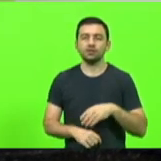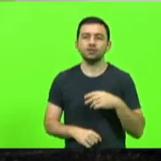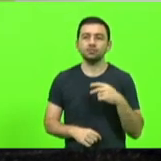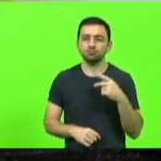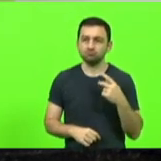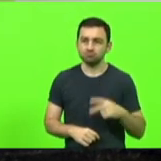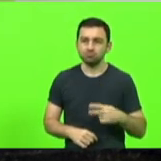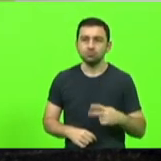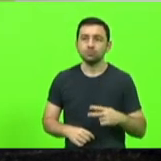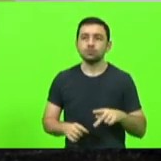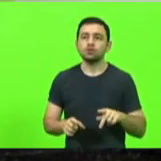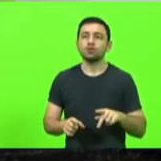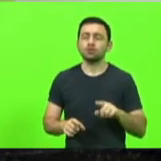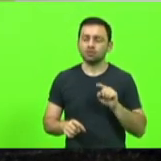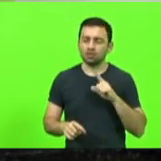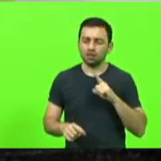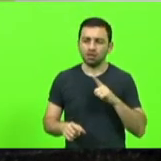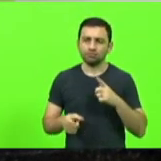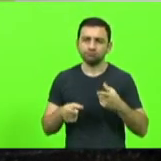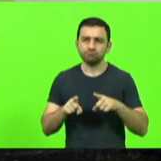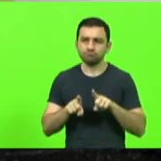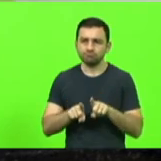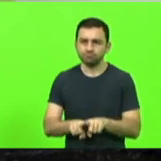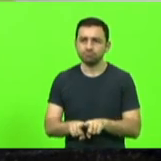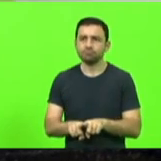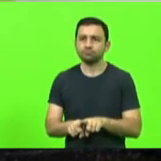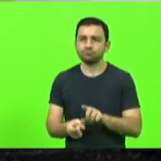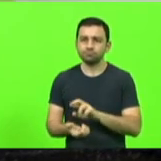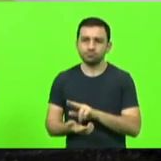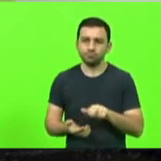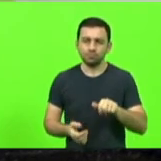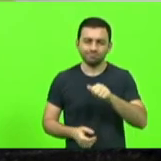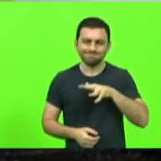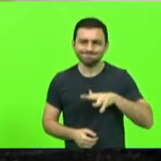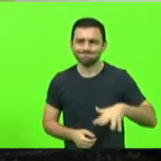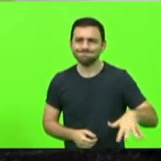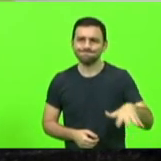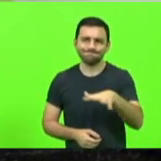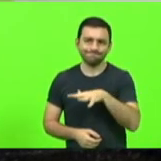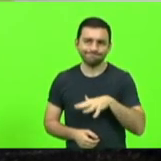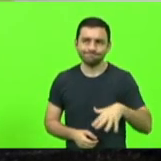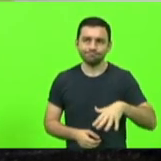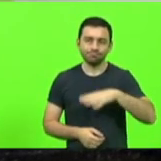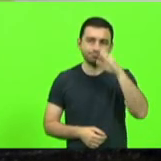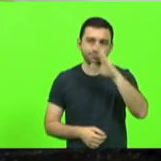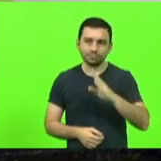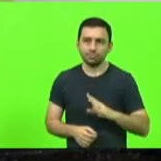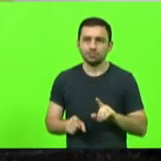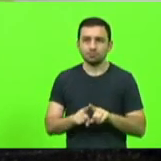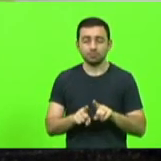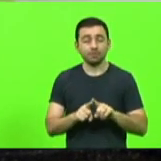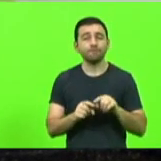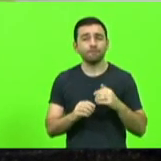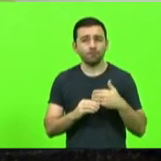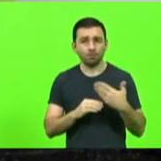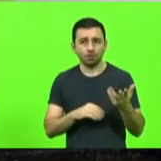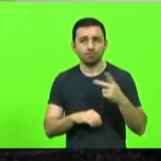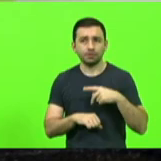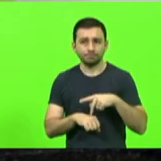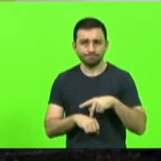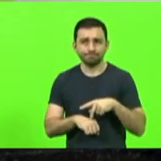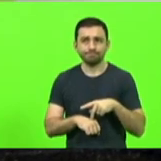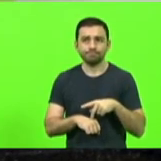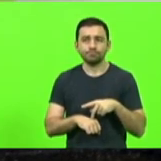coligações com abrangência nacional e internacional. Ao